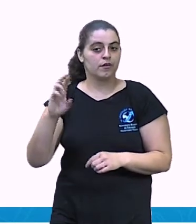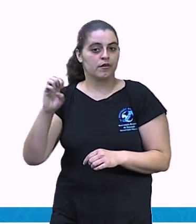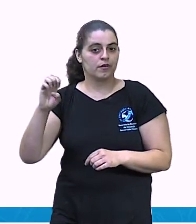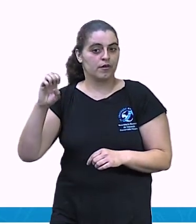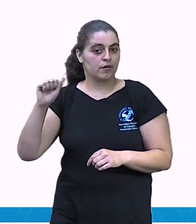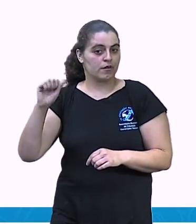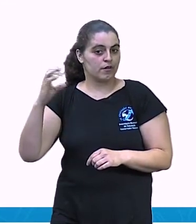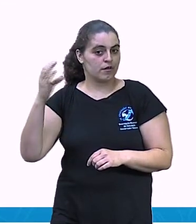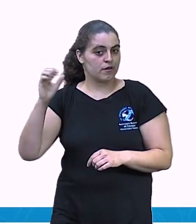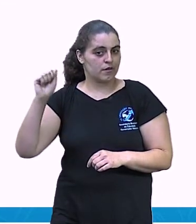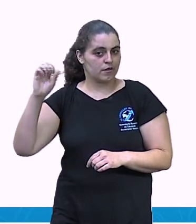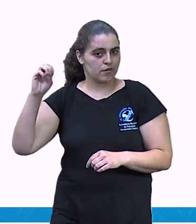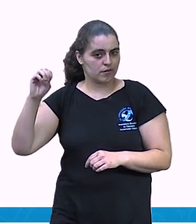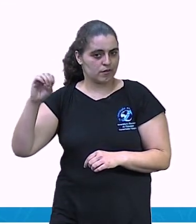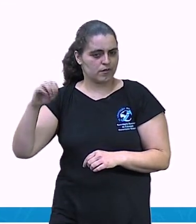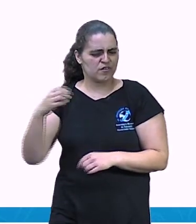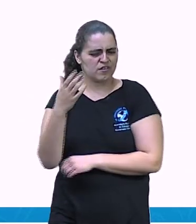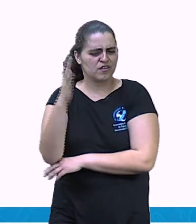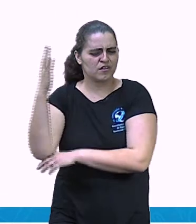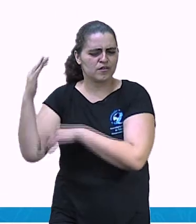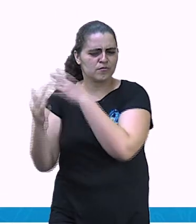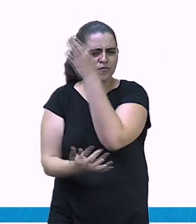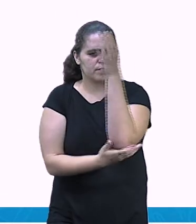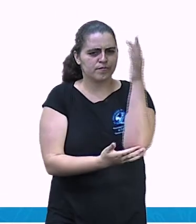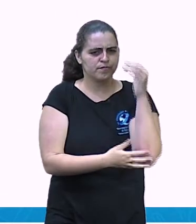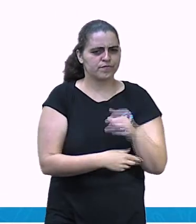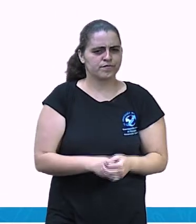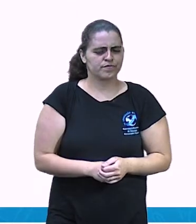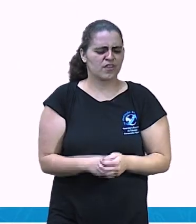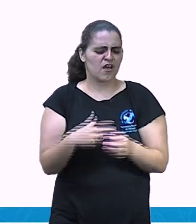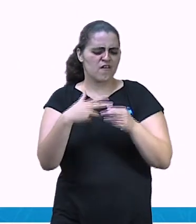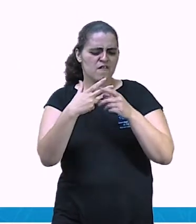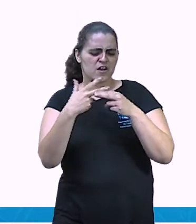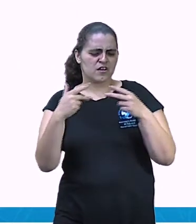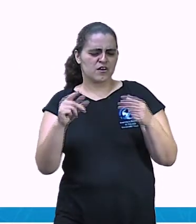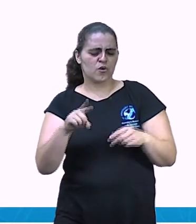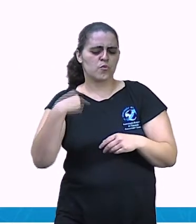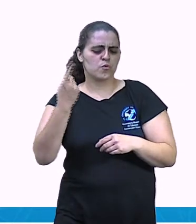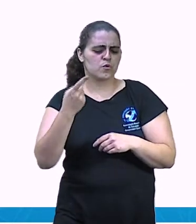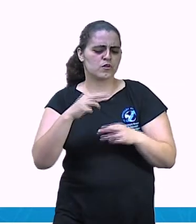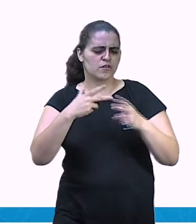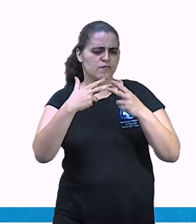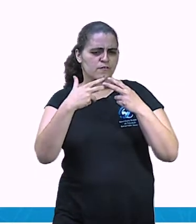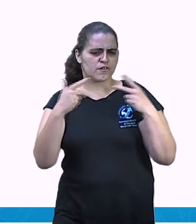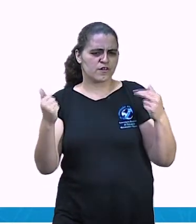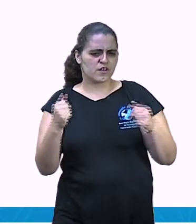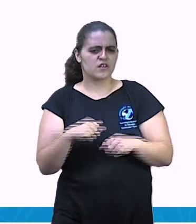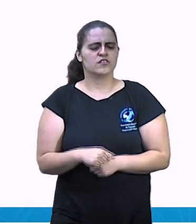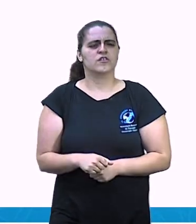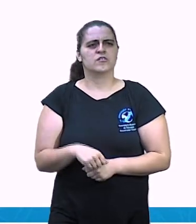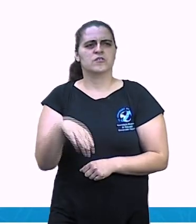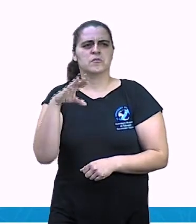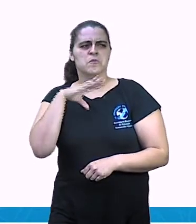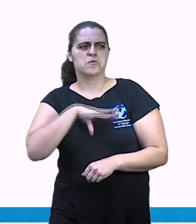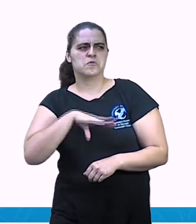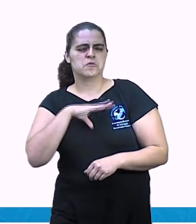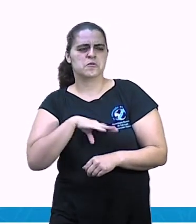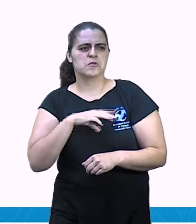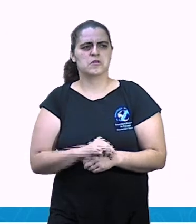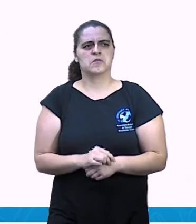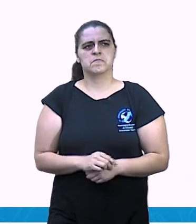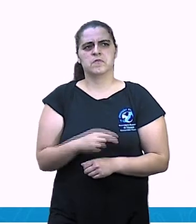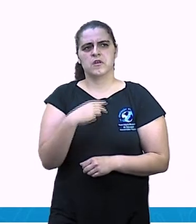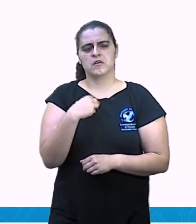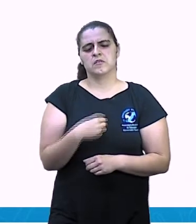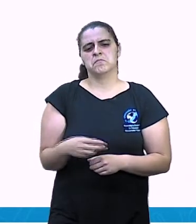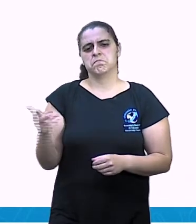isso? Não. Variação da língua portuguesa que indica só ação? Não. Então, a